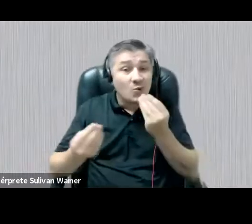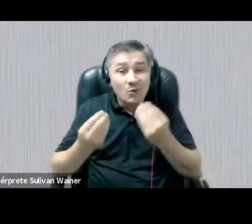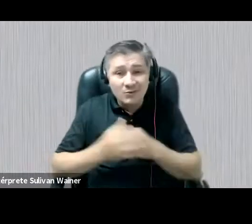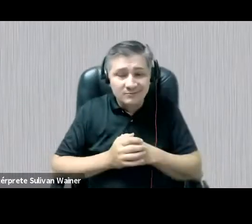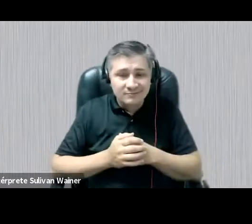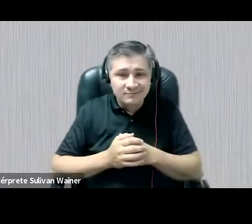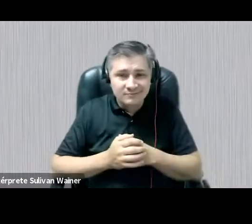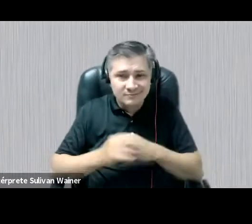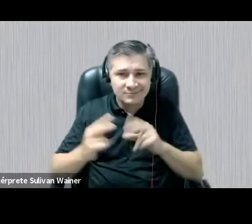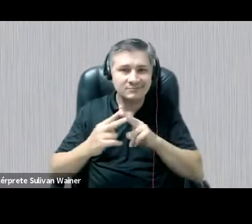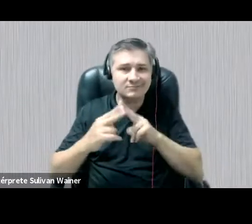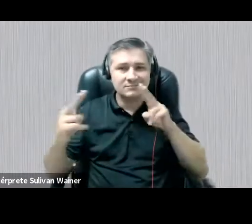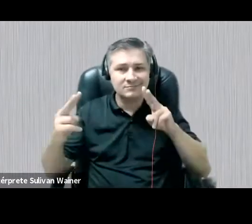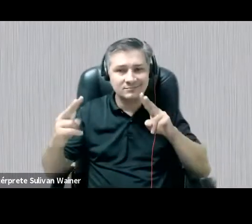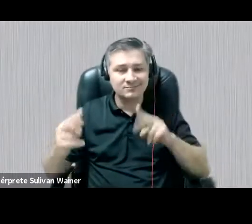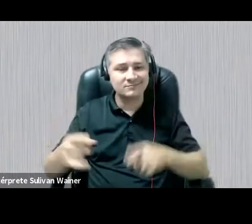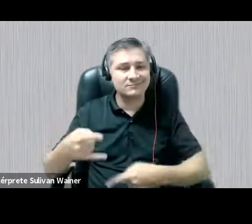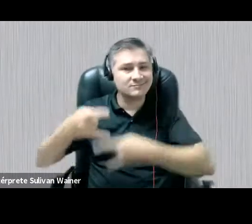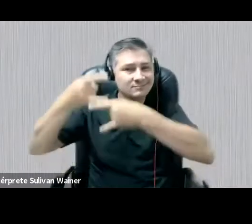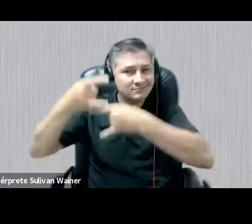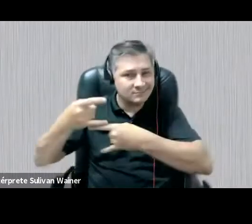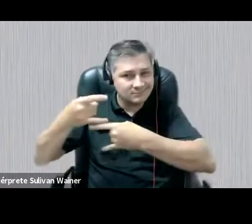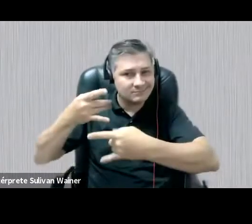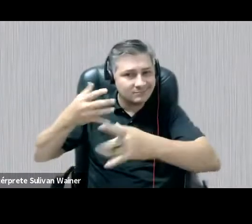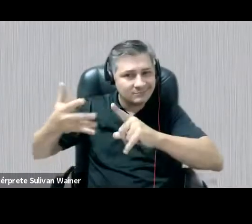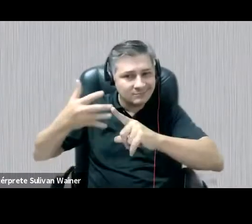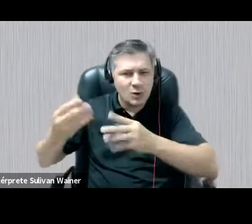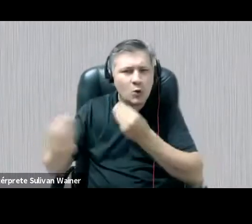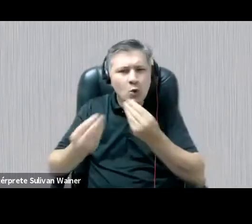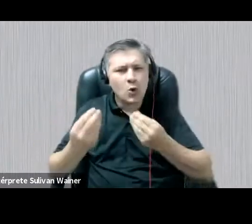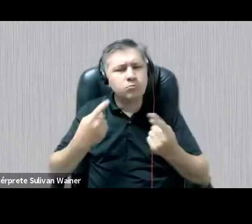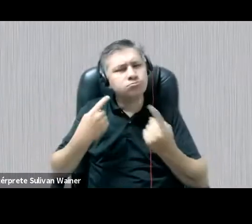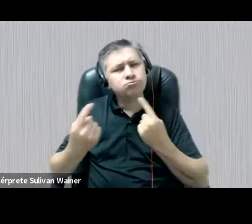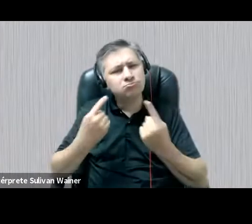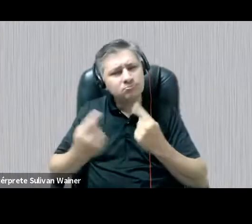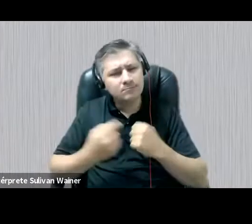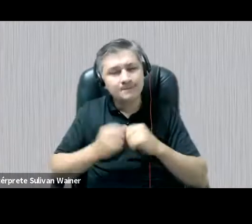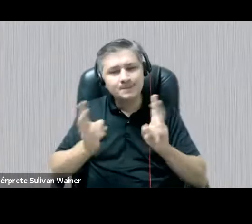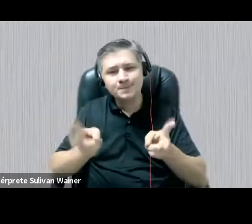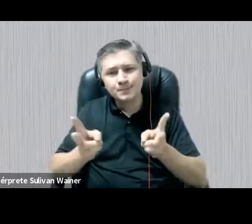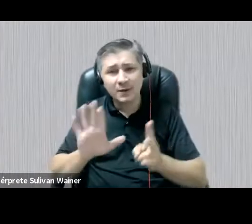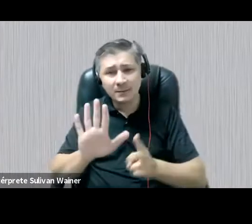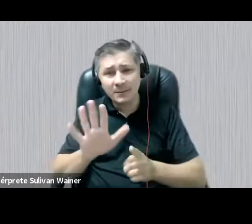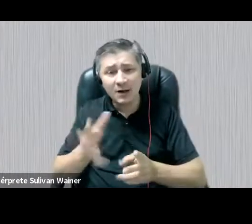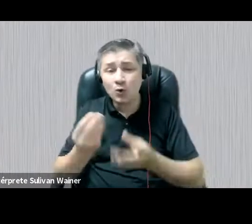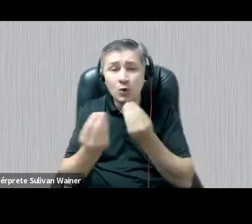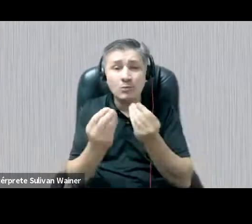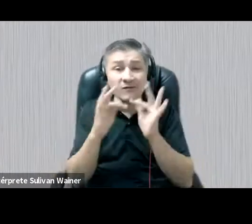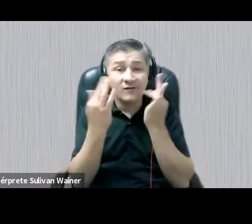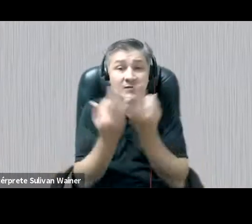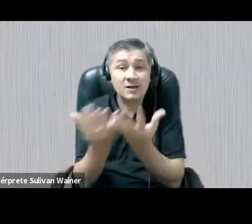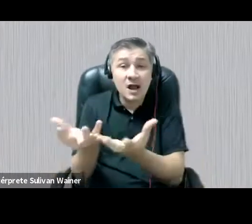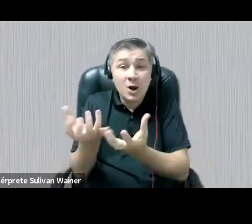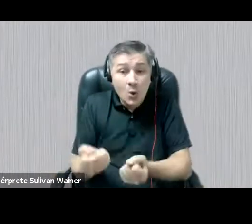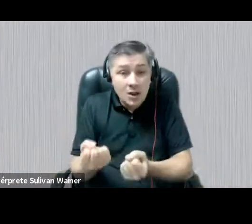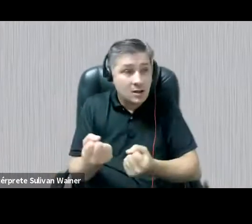aqui também se tem outros desafios, como permanecer com o diálogo, mas, sobretudo, como acolher as famílias.